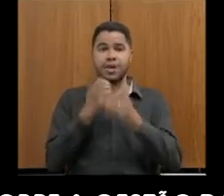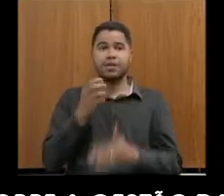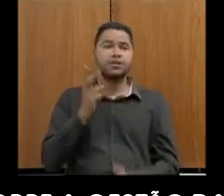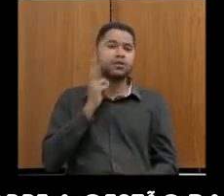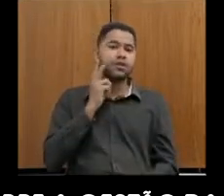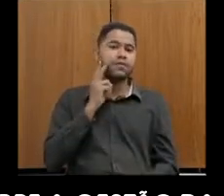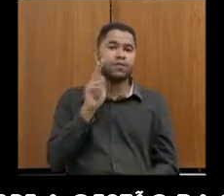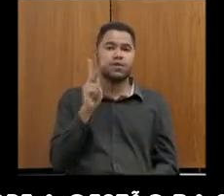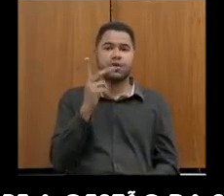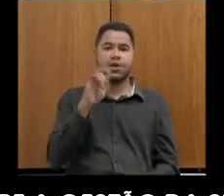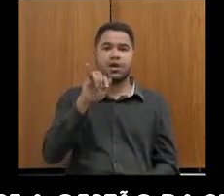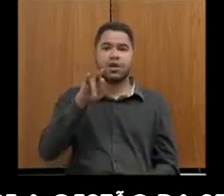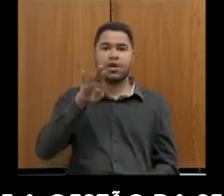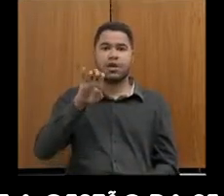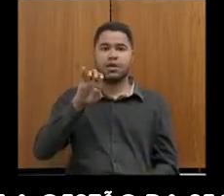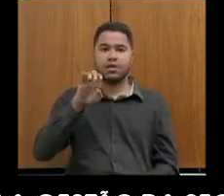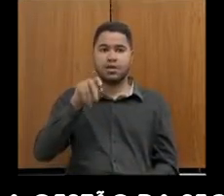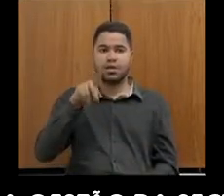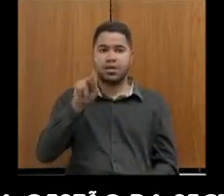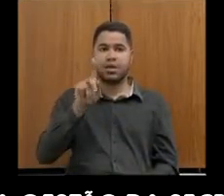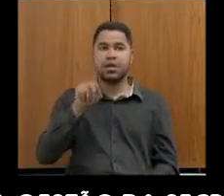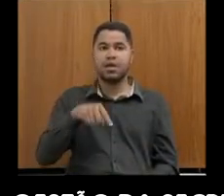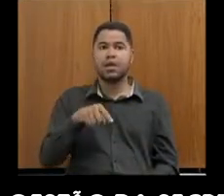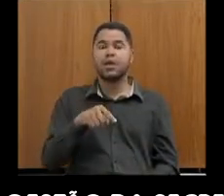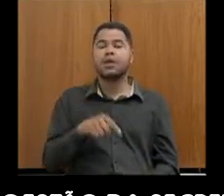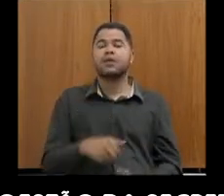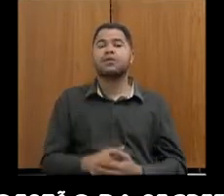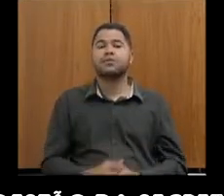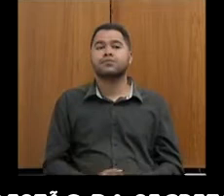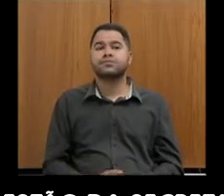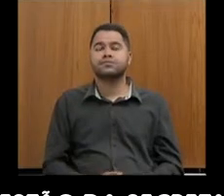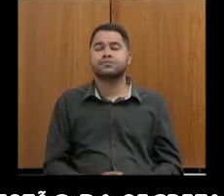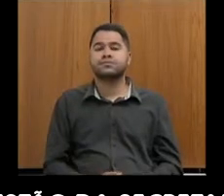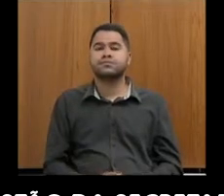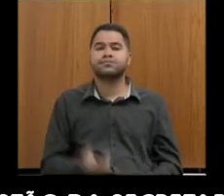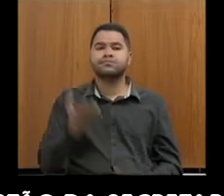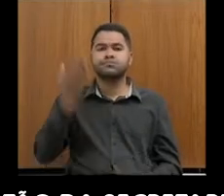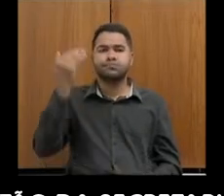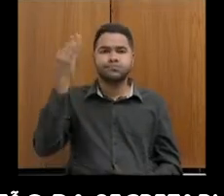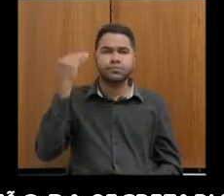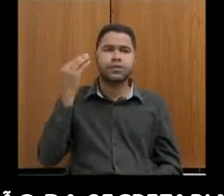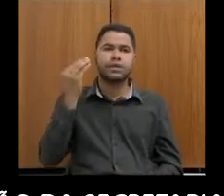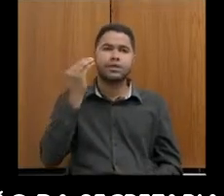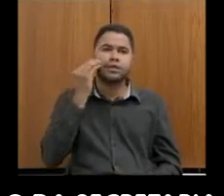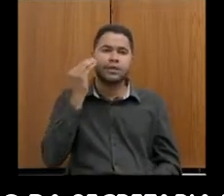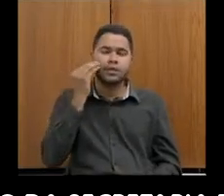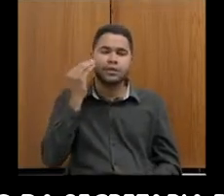apresentavam um desejo de vir para o Estado de Minas Gerais, naquela ocasião tentei